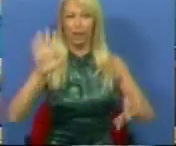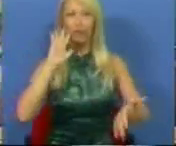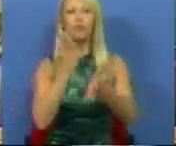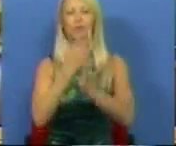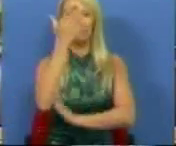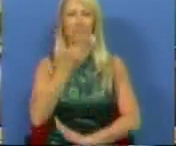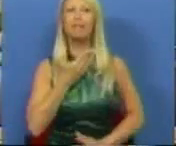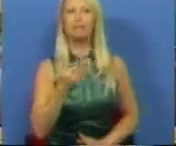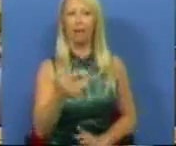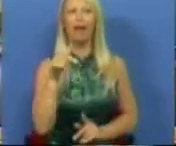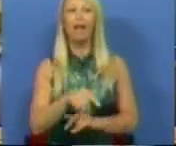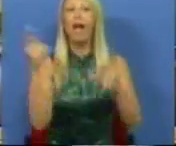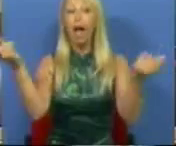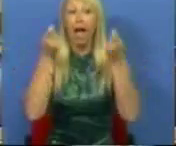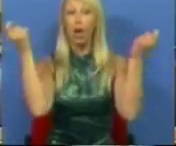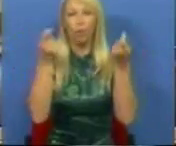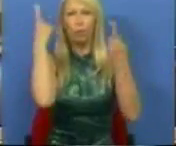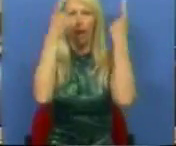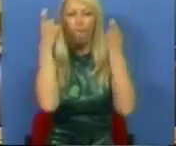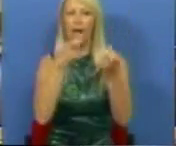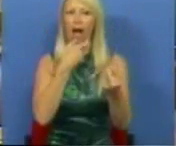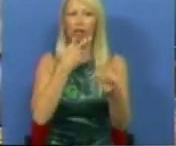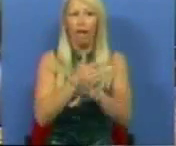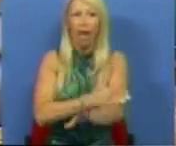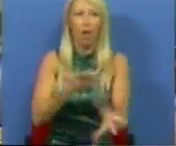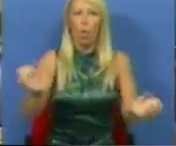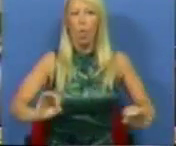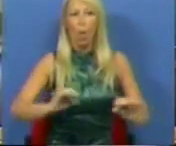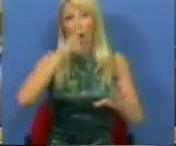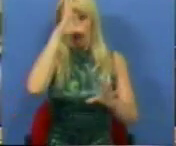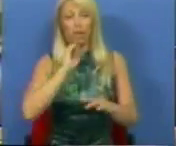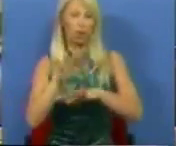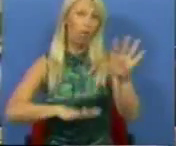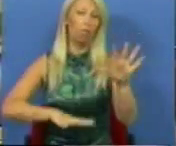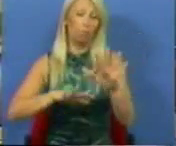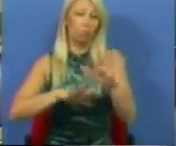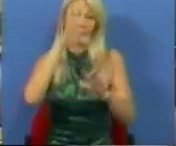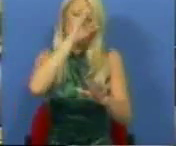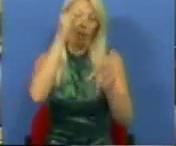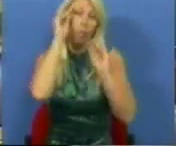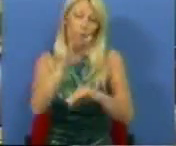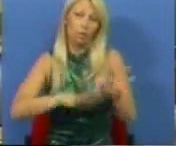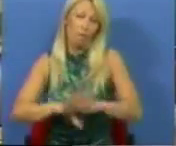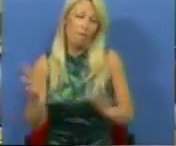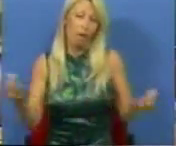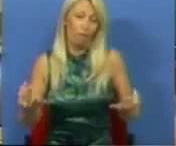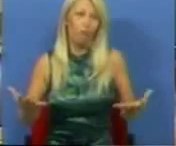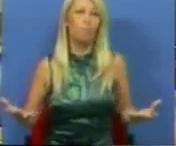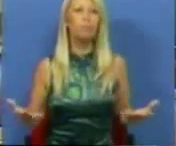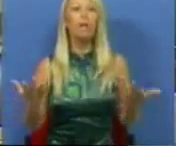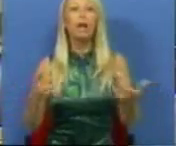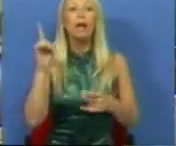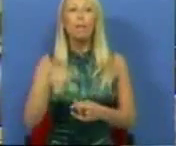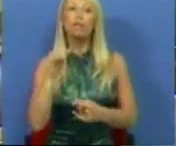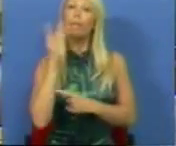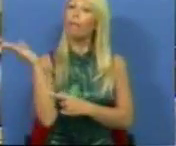que é de facto este anúncio absolutamente empoderado por parte do Ministério da Educação. Mas creio também que permitiu aqui trazer